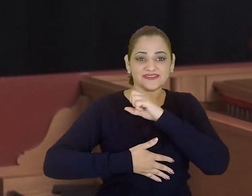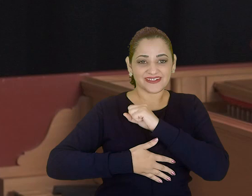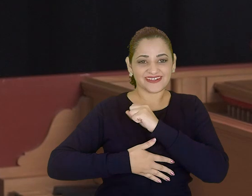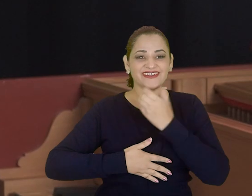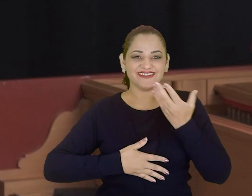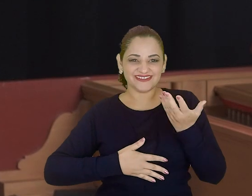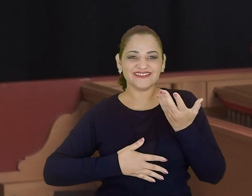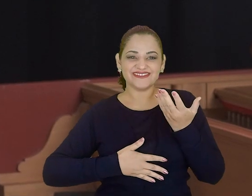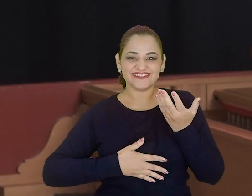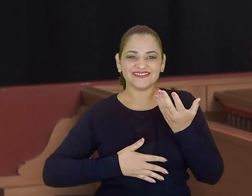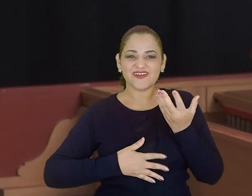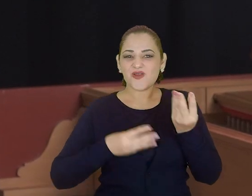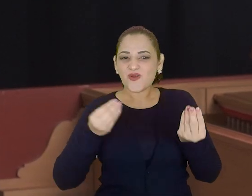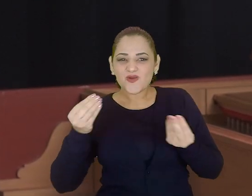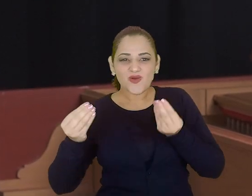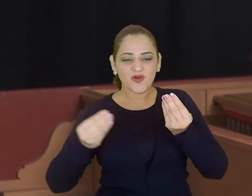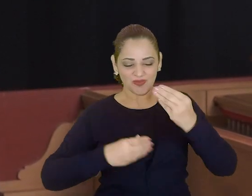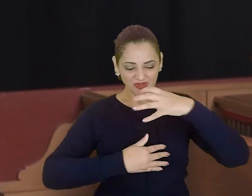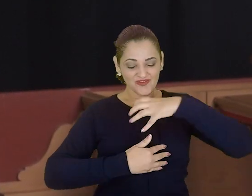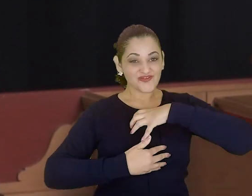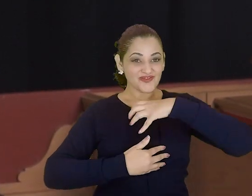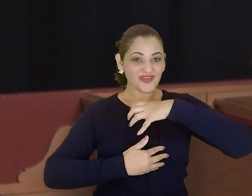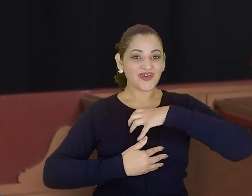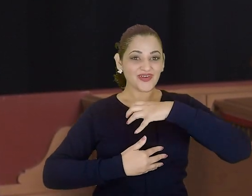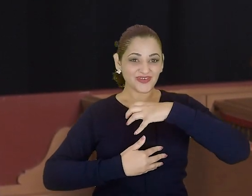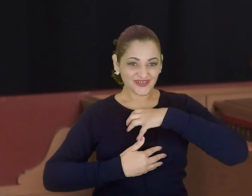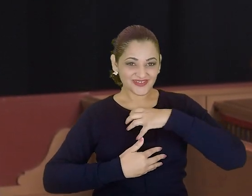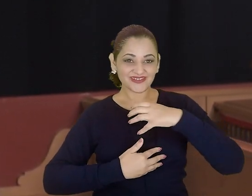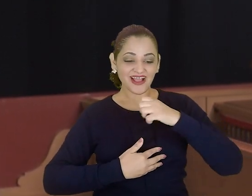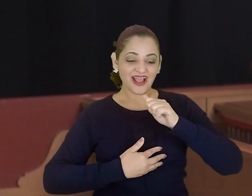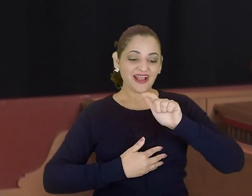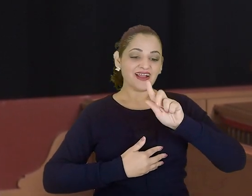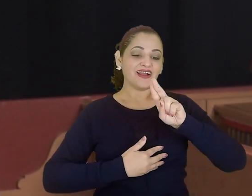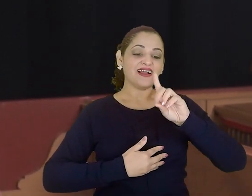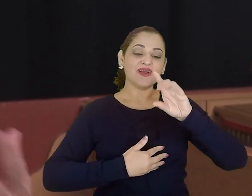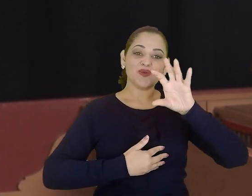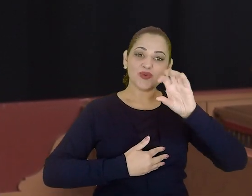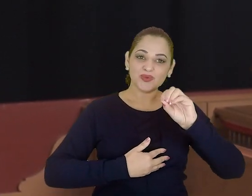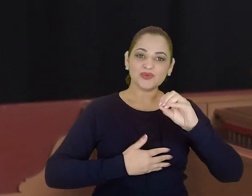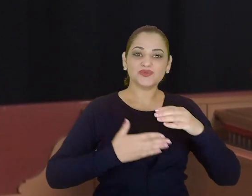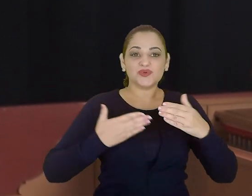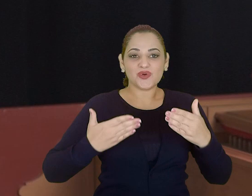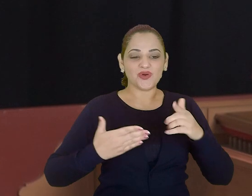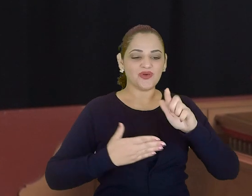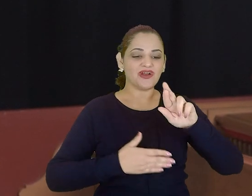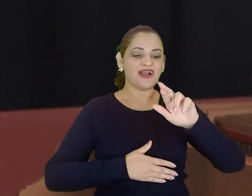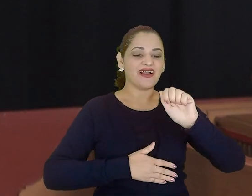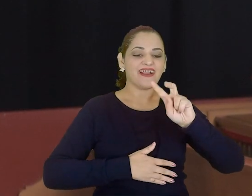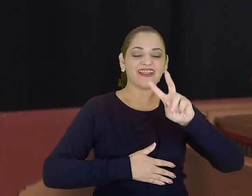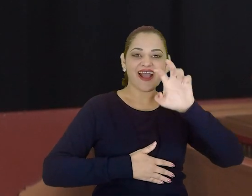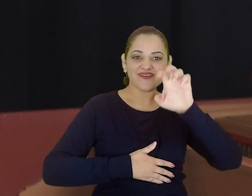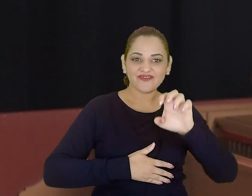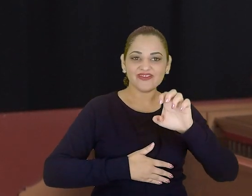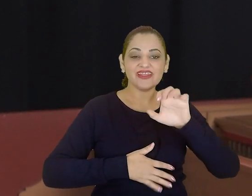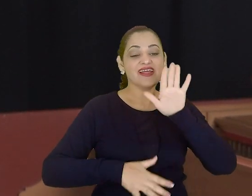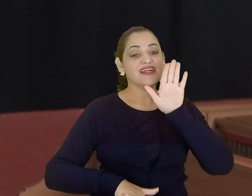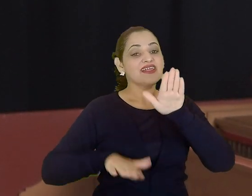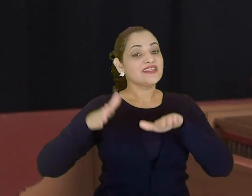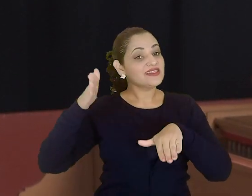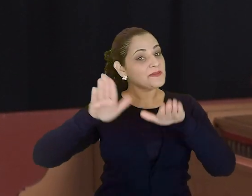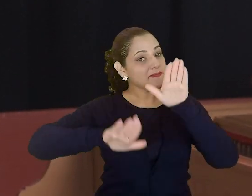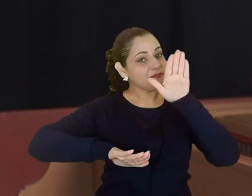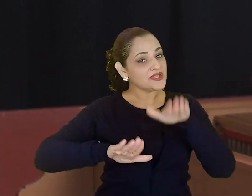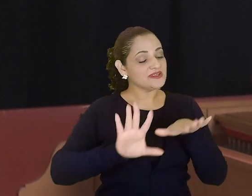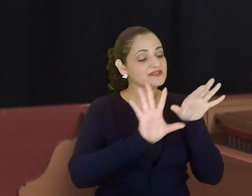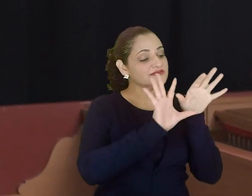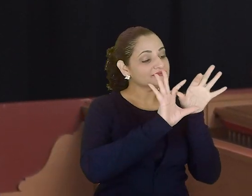ou menos arpejado, ou mais no agudo, ou mais no grave, depende do contexto da música, depende se ela